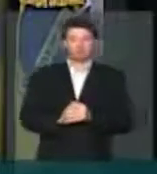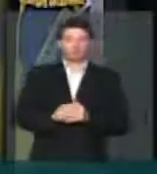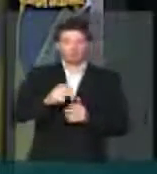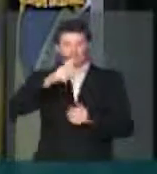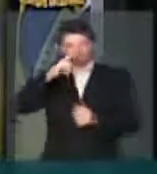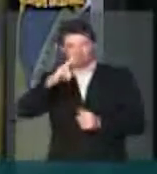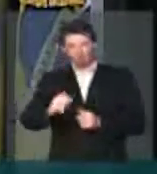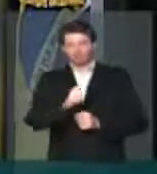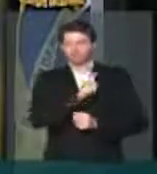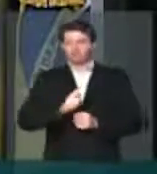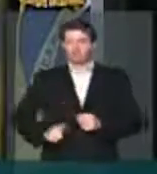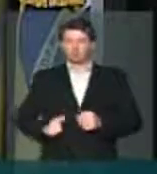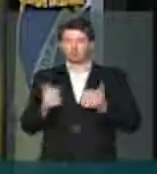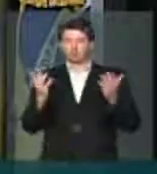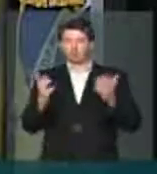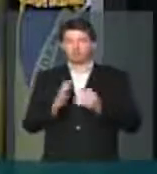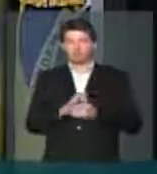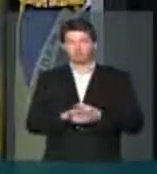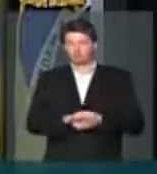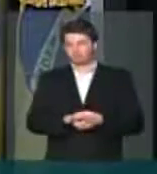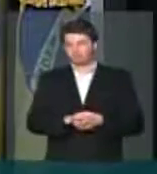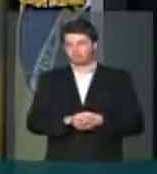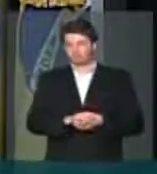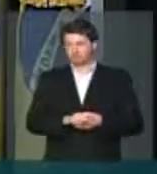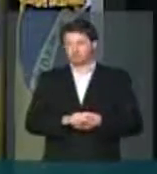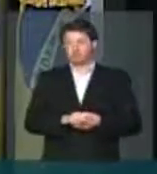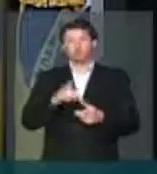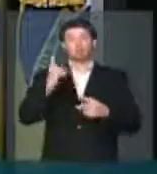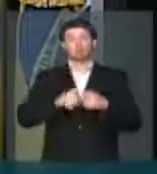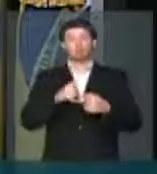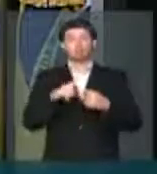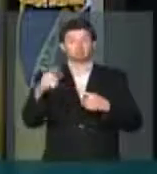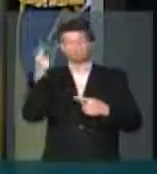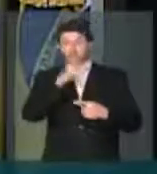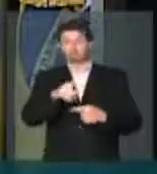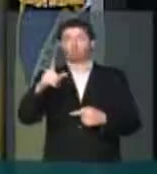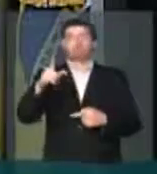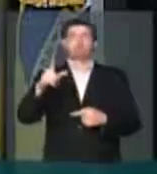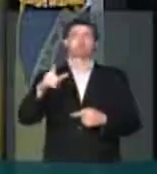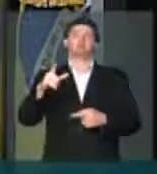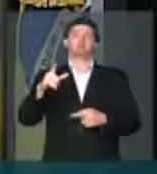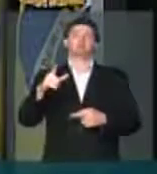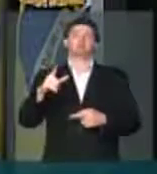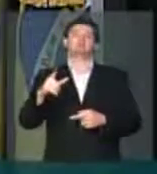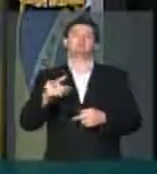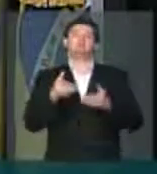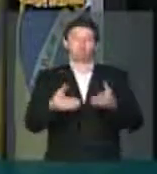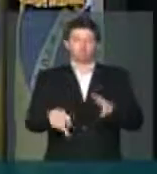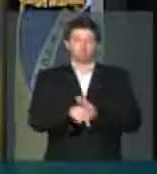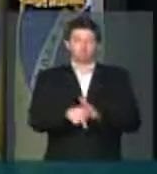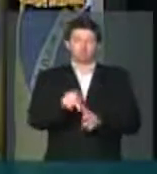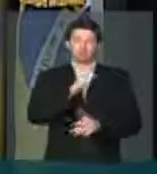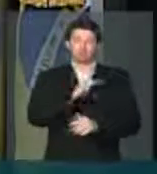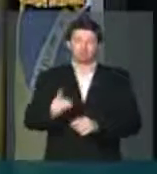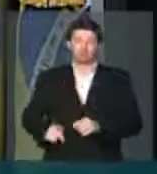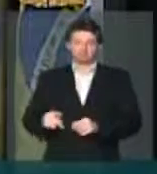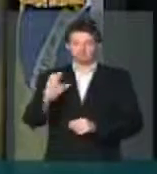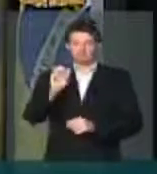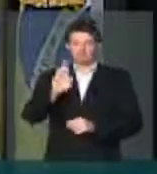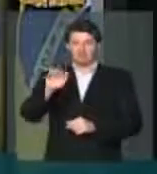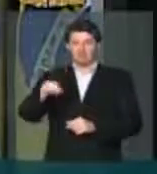governador, meu caro Silas Fleire, em conseguir esta coincidência da ministra Carmem Lúcia, que é